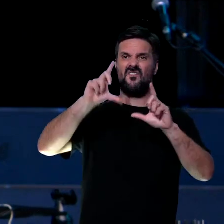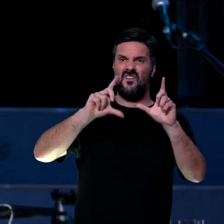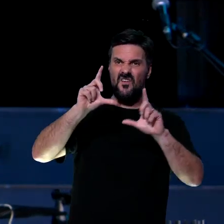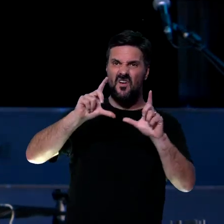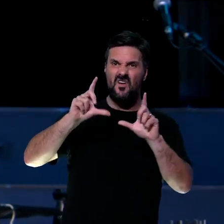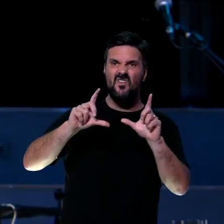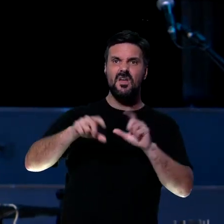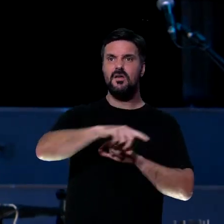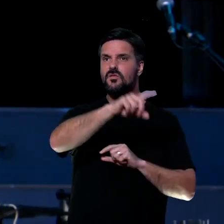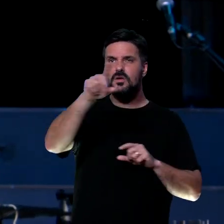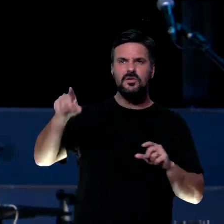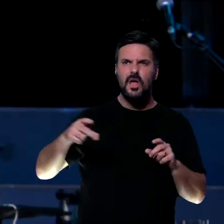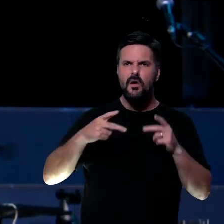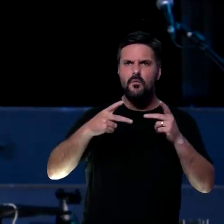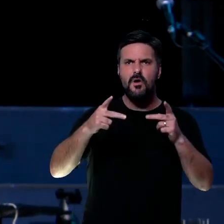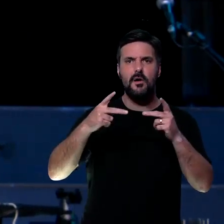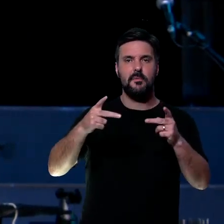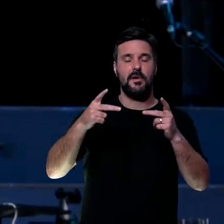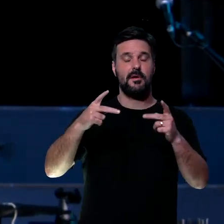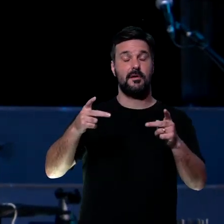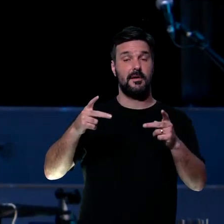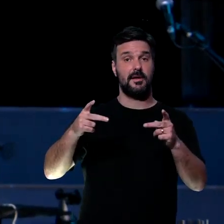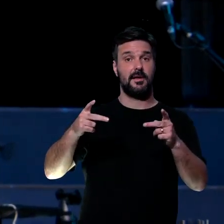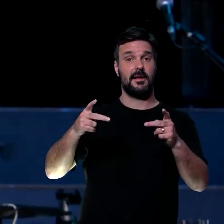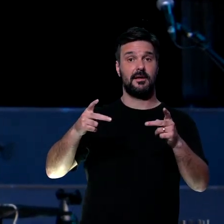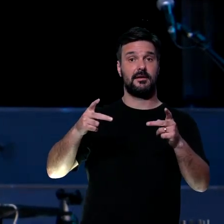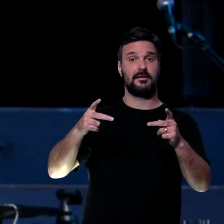Porque tudo prega, tudo tem uma mensagem por trás.